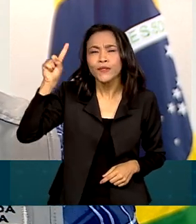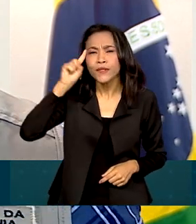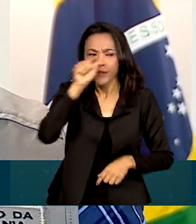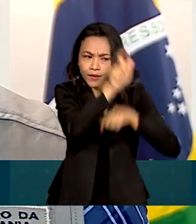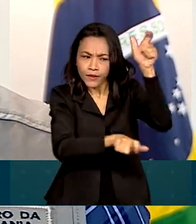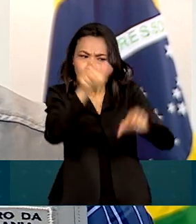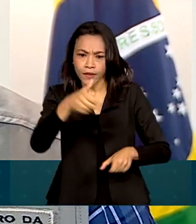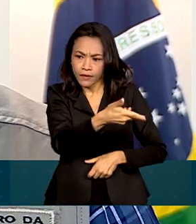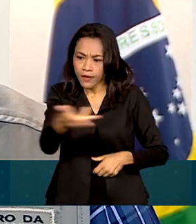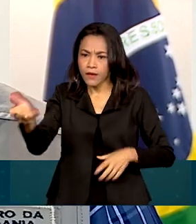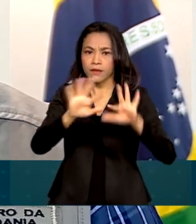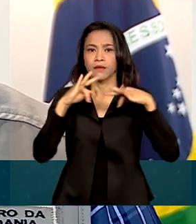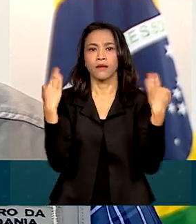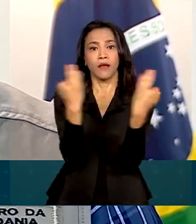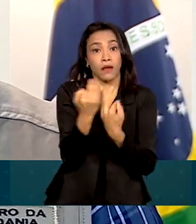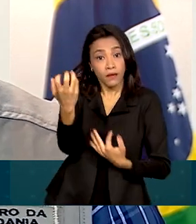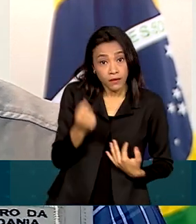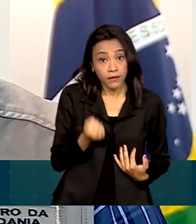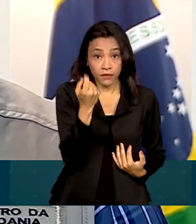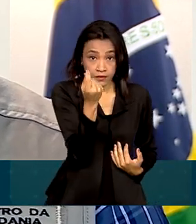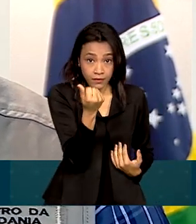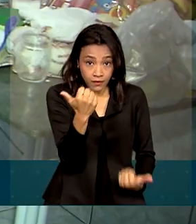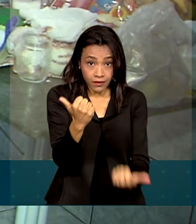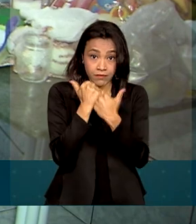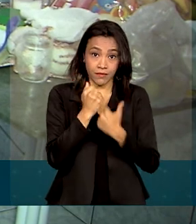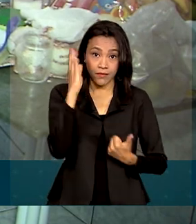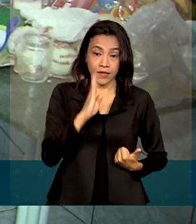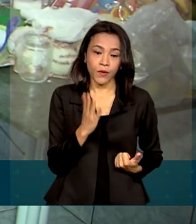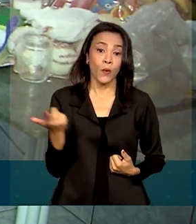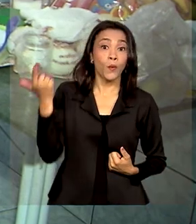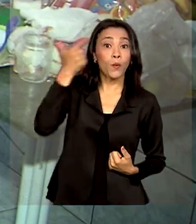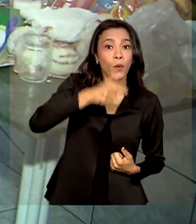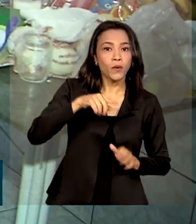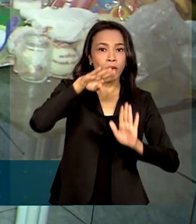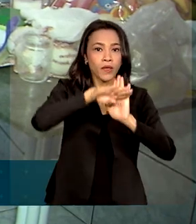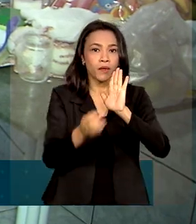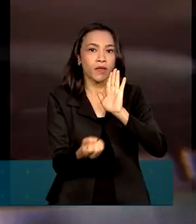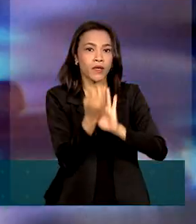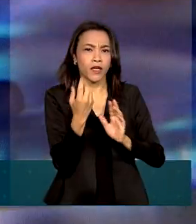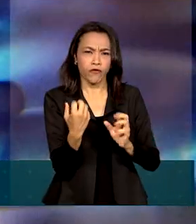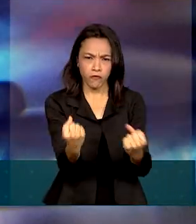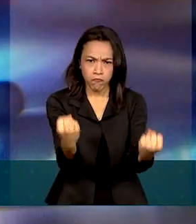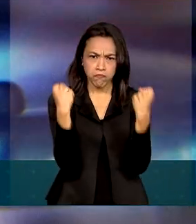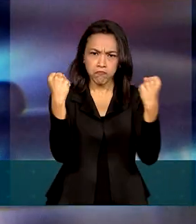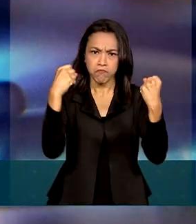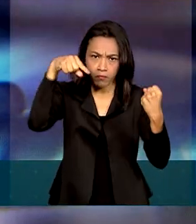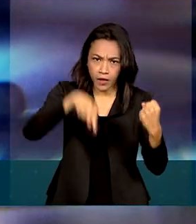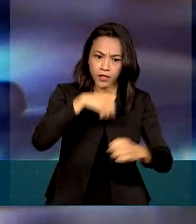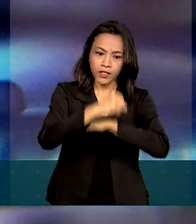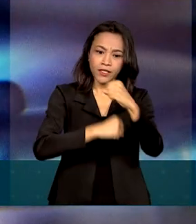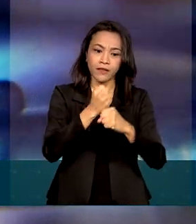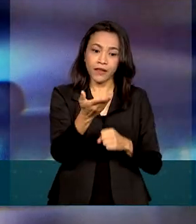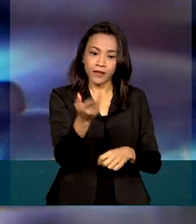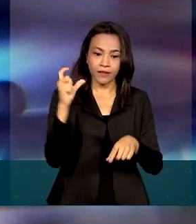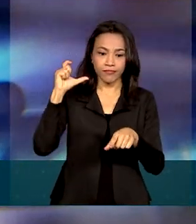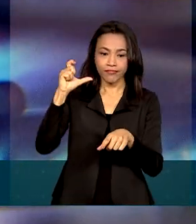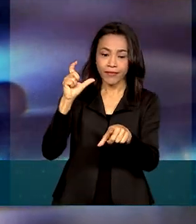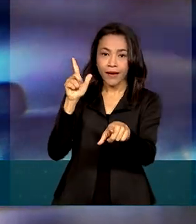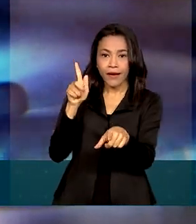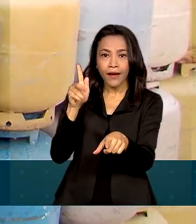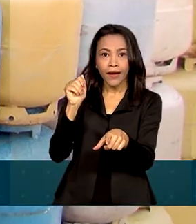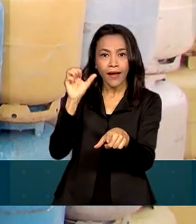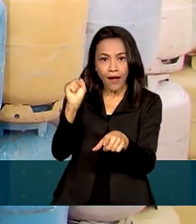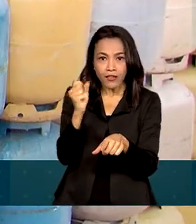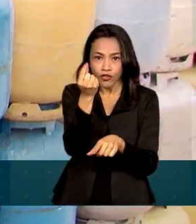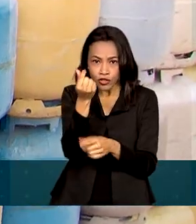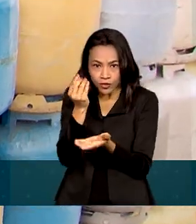dessas famílias que recebem o benefício do Auxílio Brasil. Outro programa que se fortaleceu neste ano foi o Auxílio Gás, que repassa às